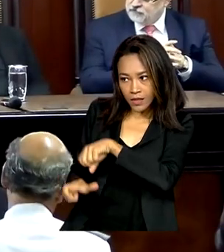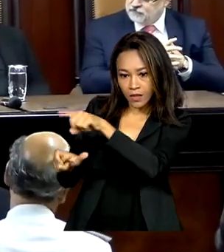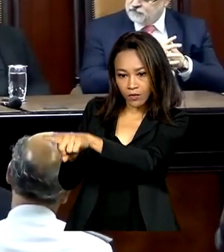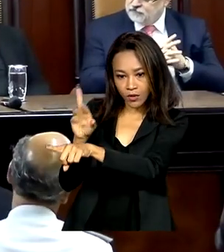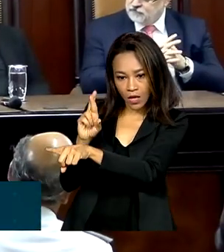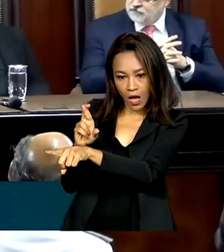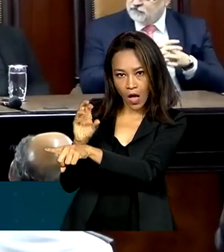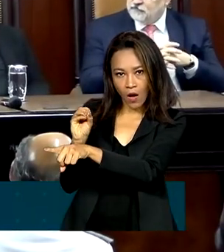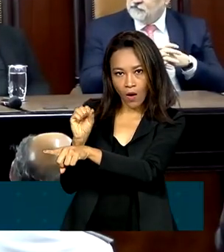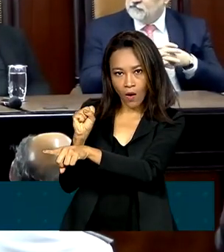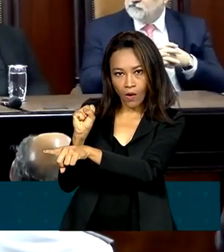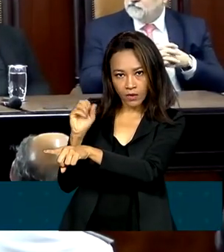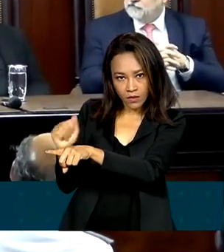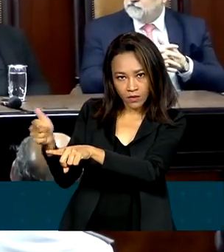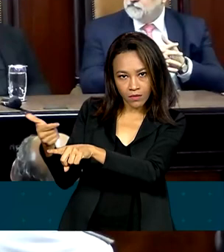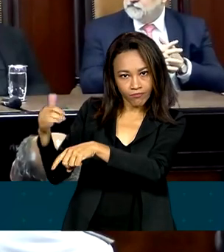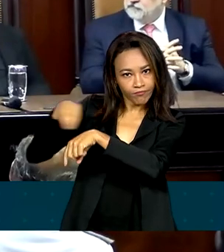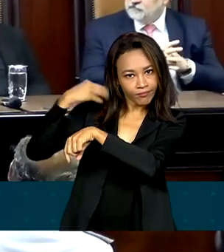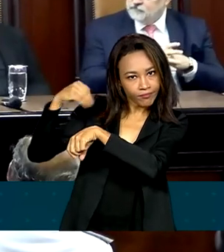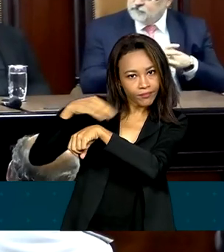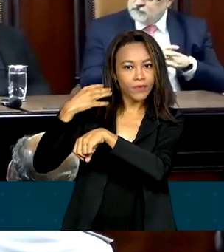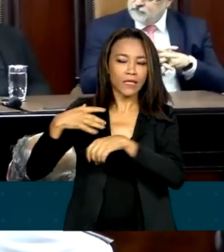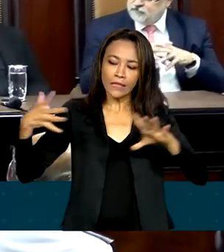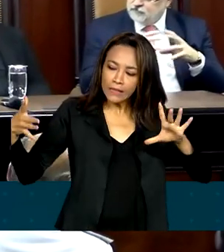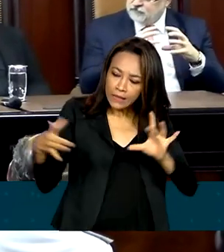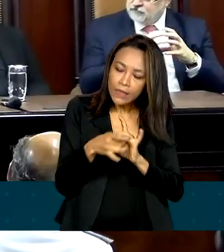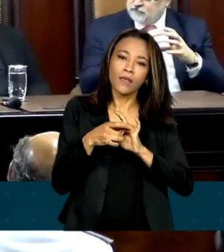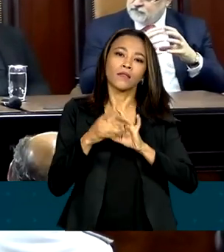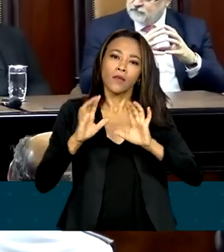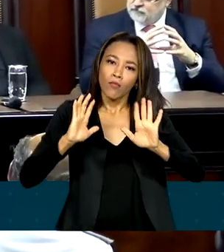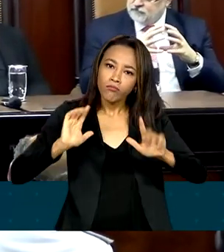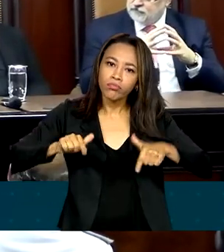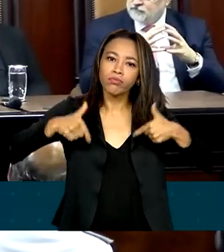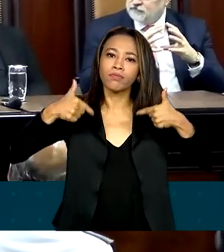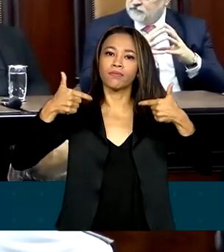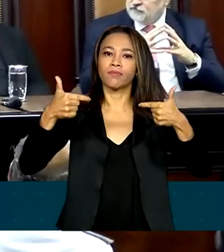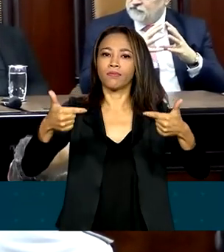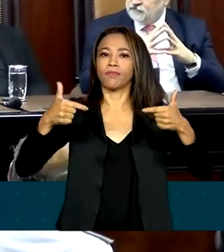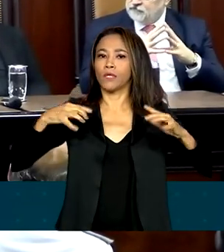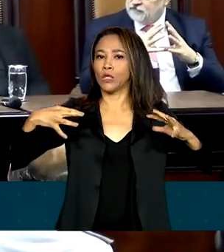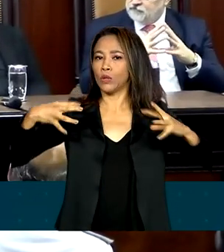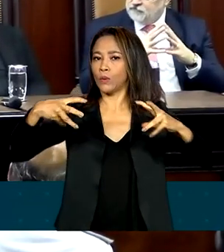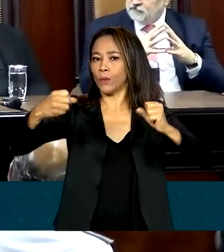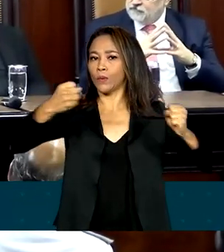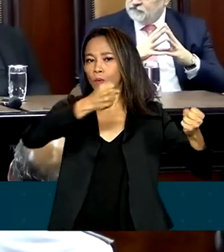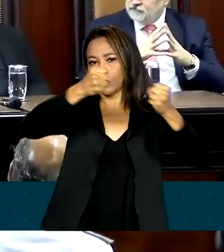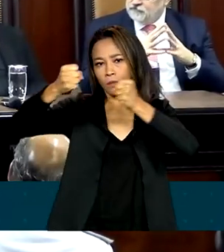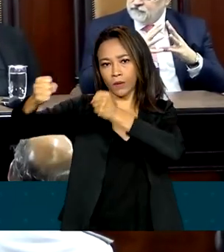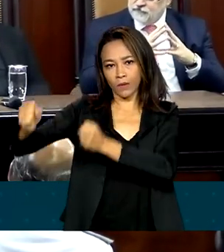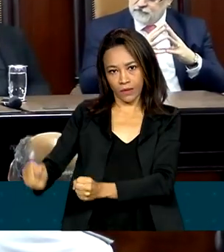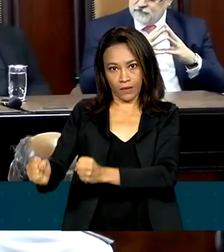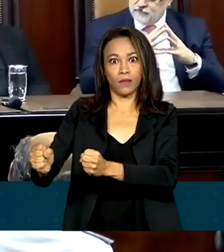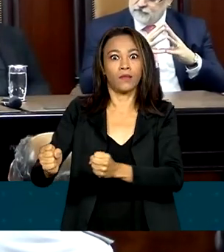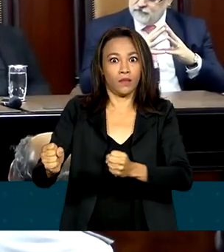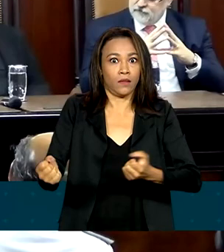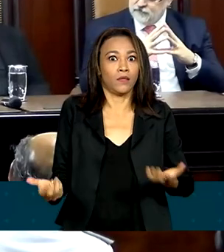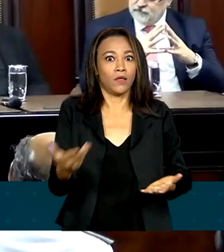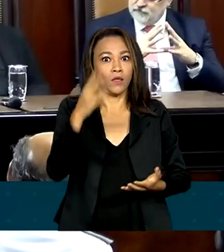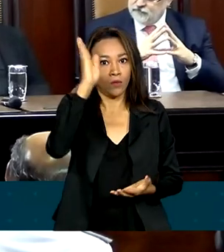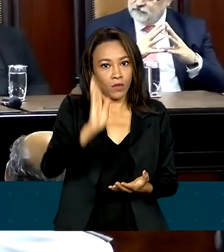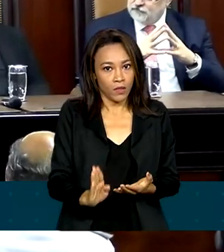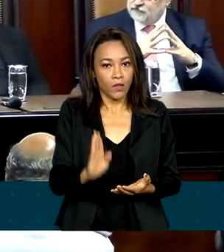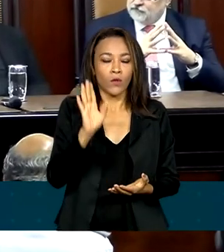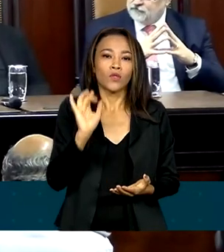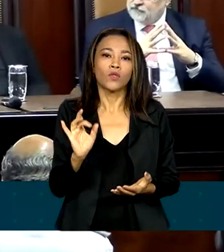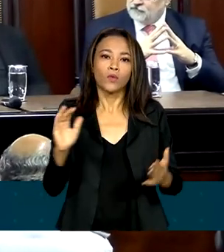para uma integração cada vez mais sólida entre todos os poderes da República, onde somente